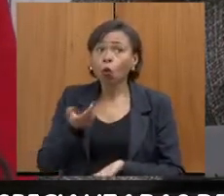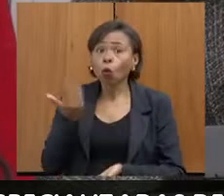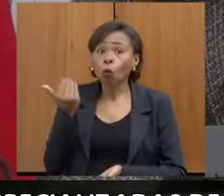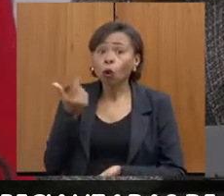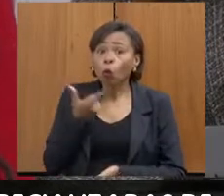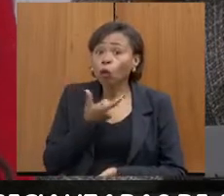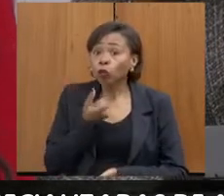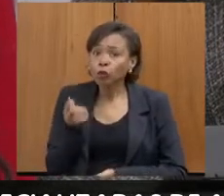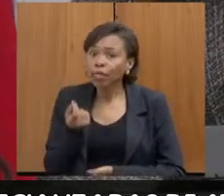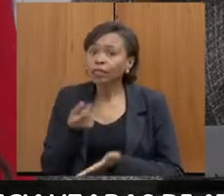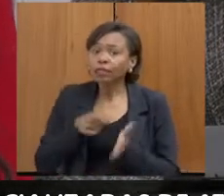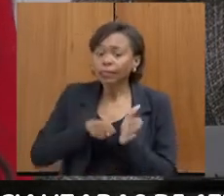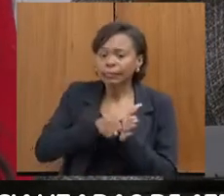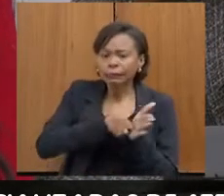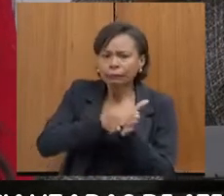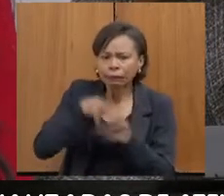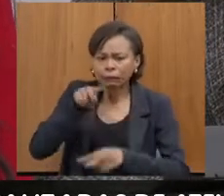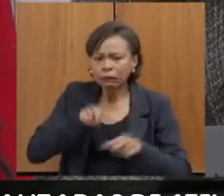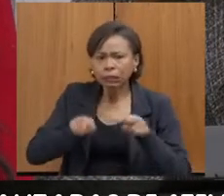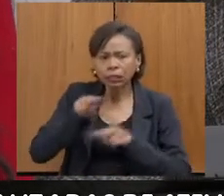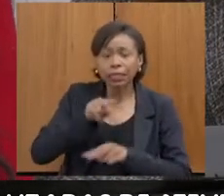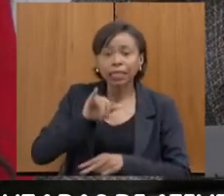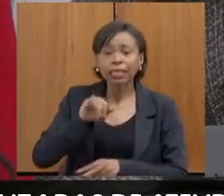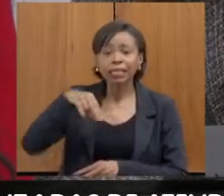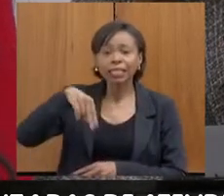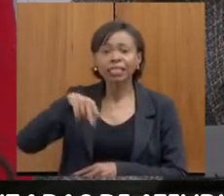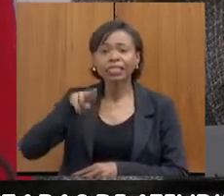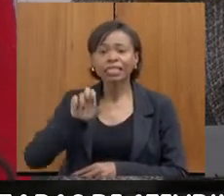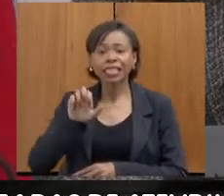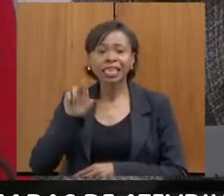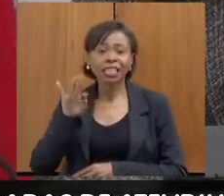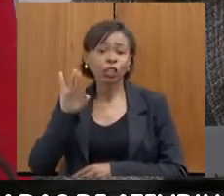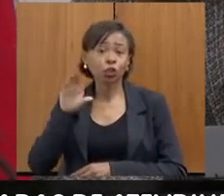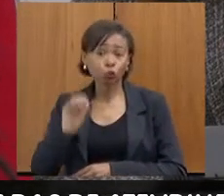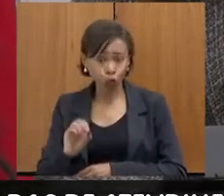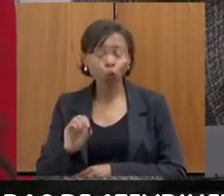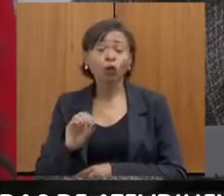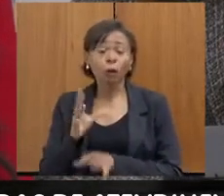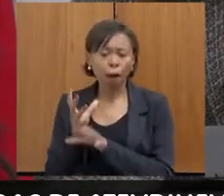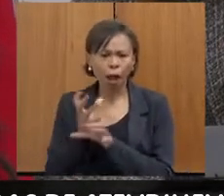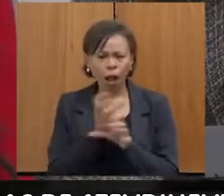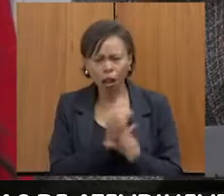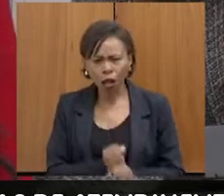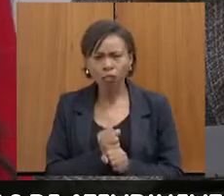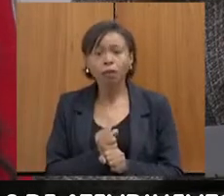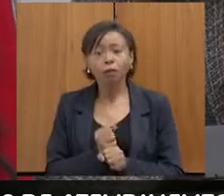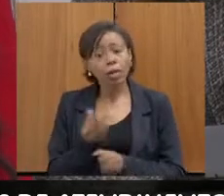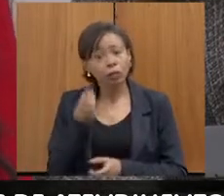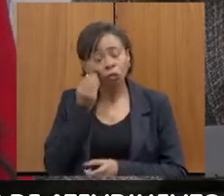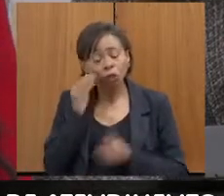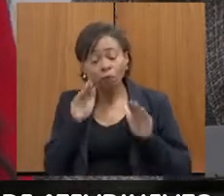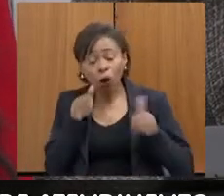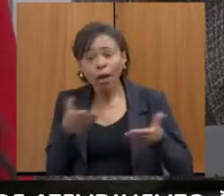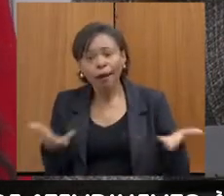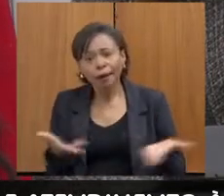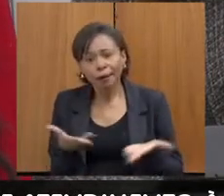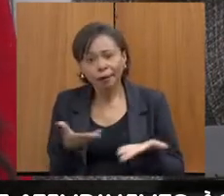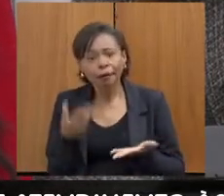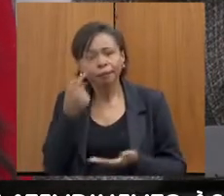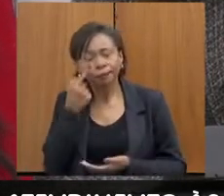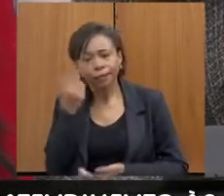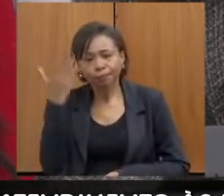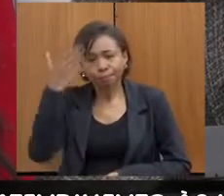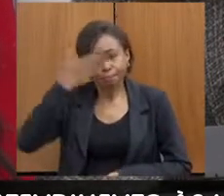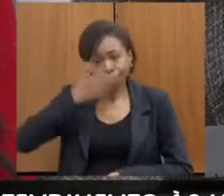tentar dar uma limpeza, para a gente poder focar, inclusive, nos inquéritos que estão agora, a gente consegue apurar as provas, consegue encontrar as